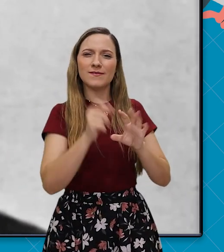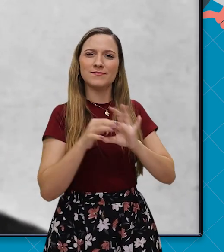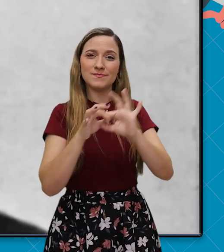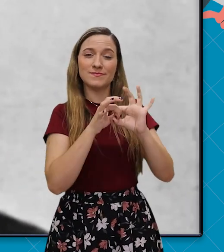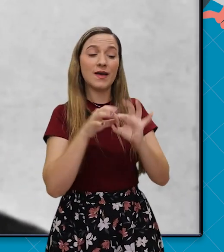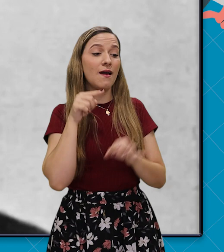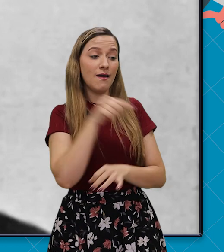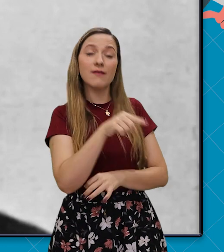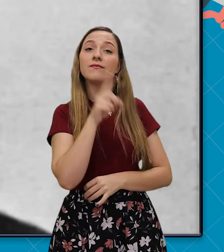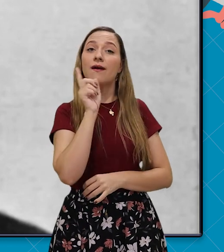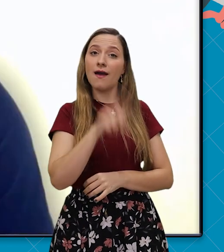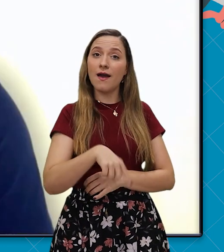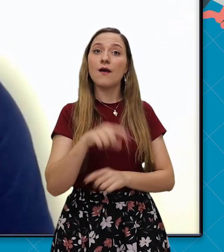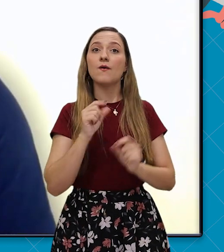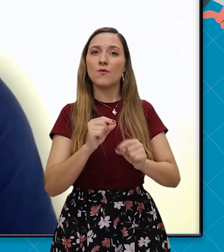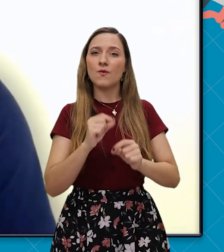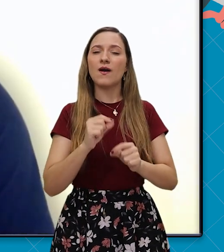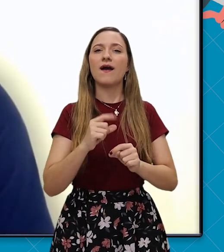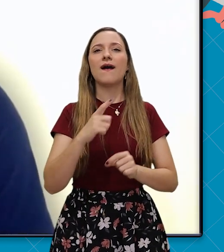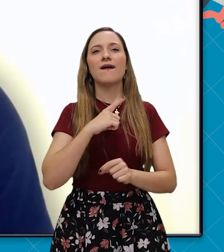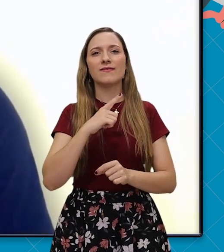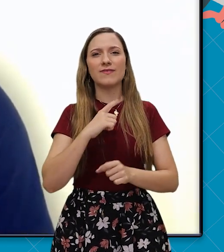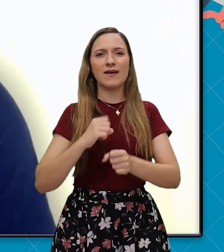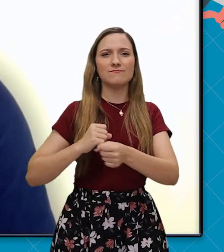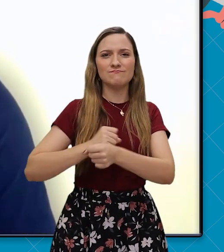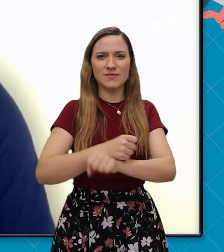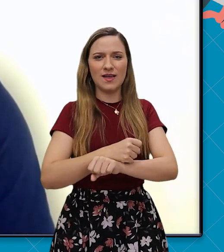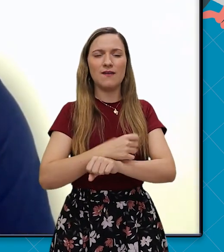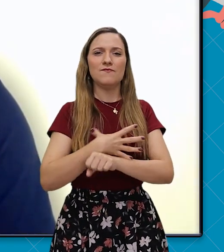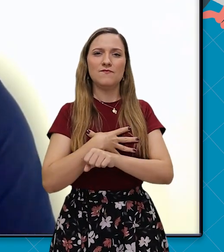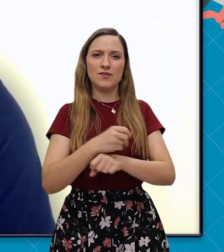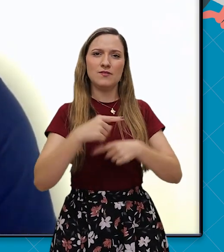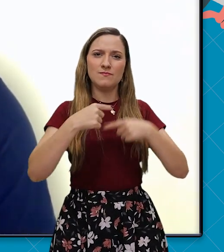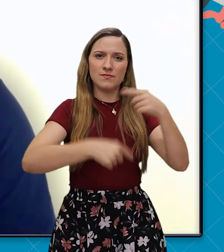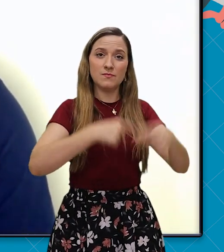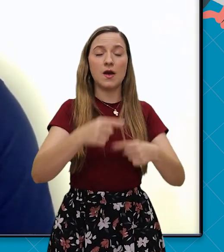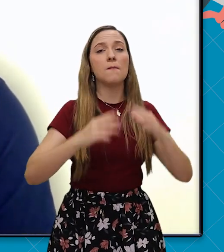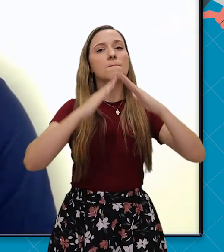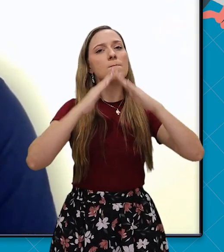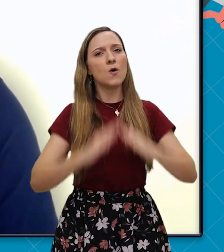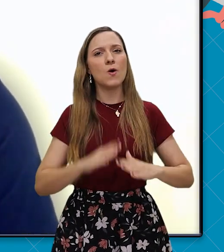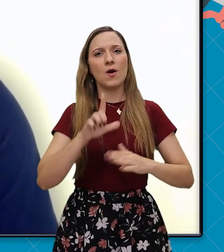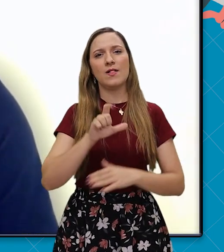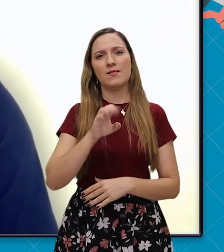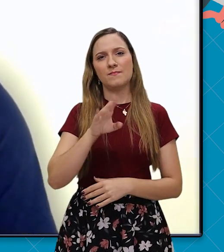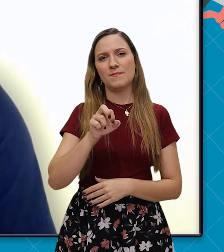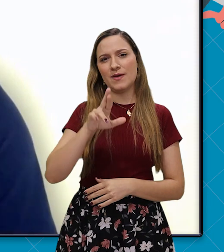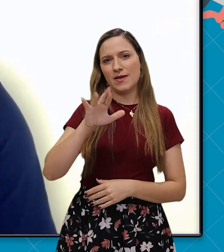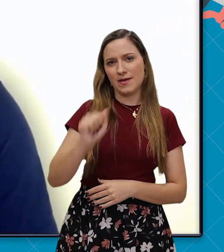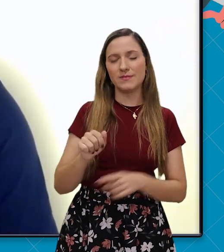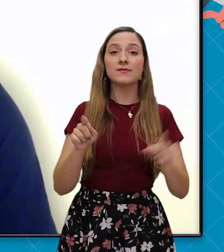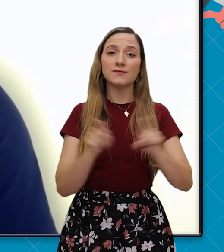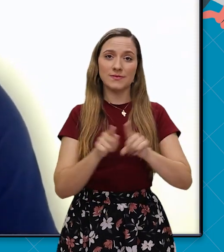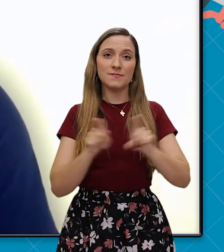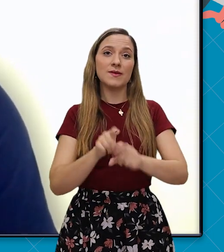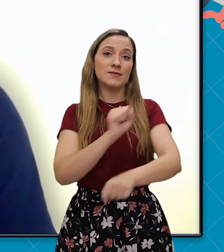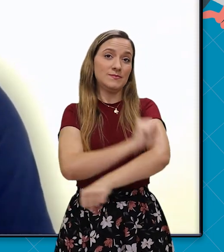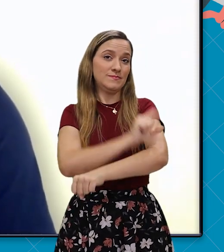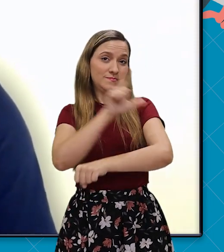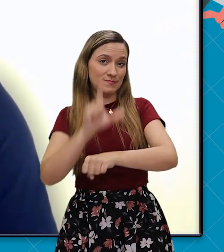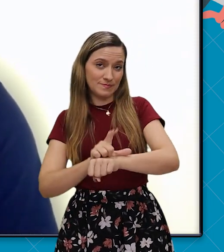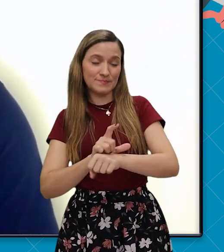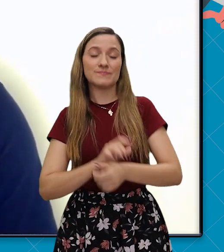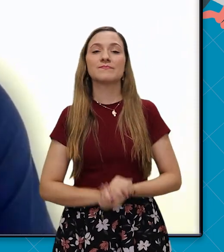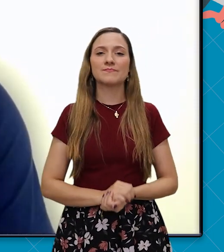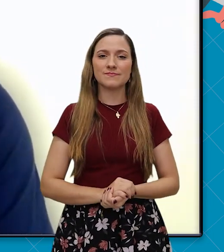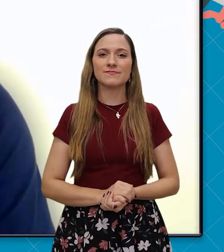um descendente de caribenhos e morou na Libéria também, na Libéria e na